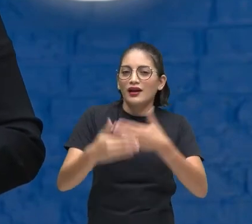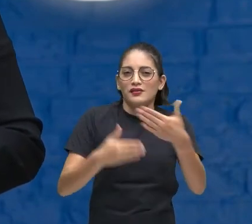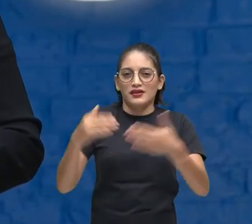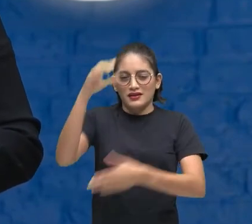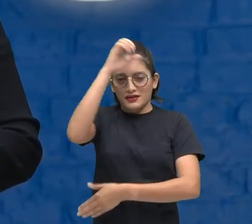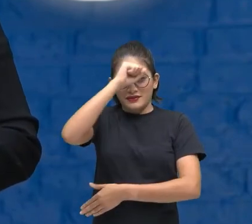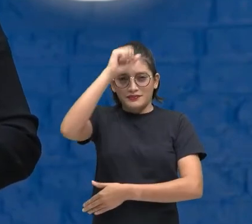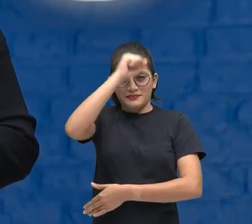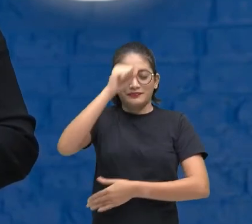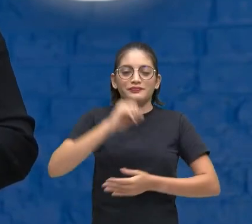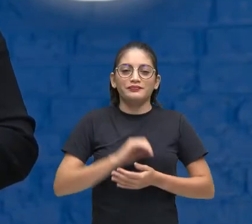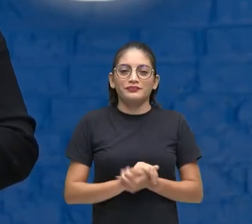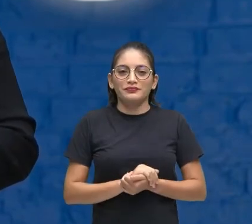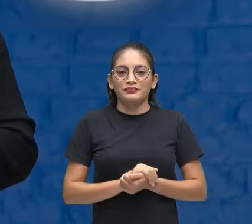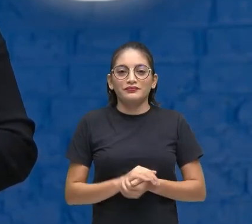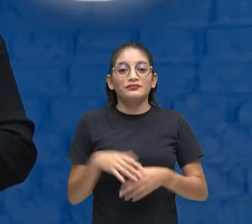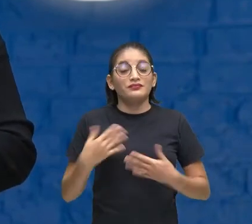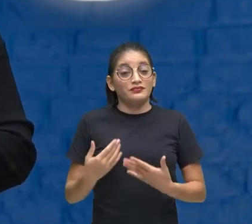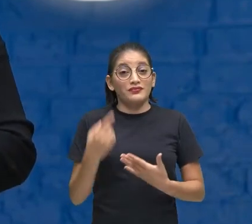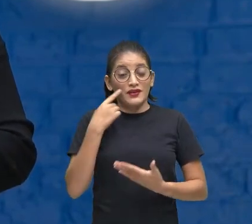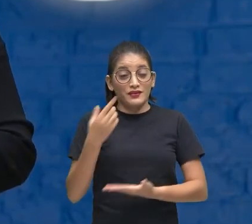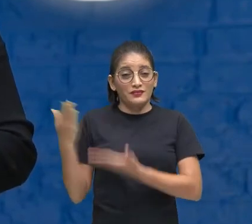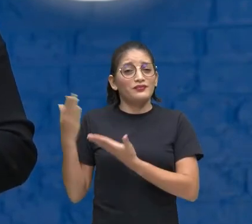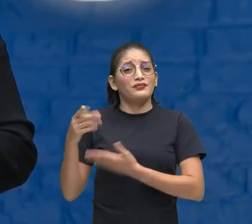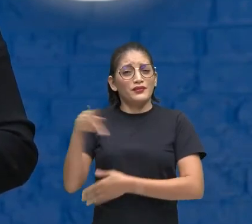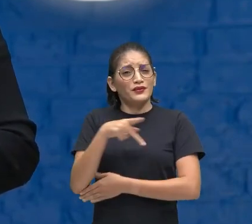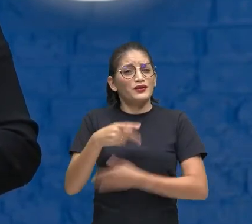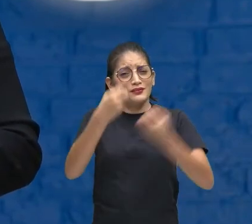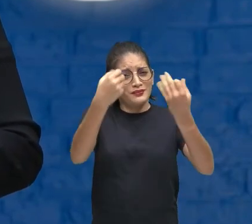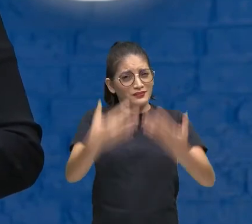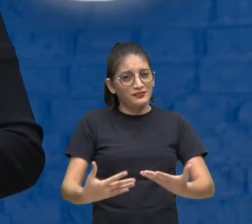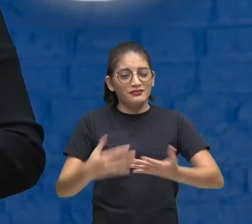aprendizagem Né Então fala aí querido professor